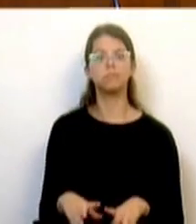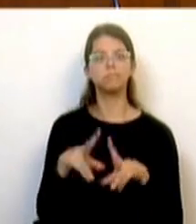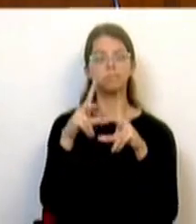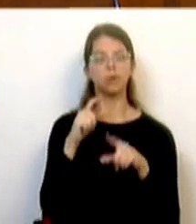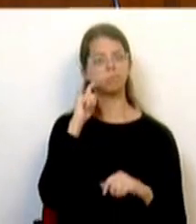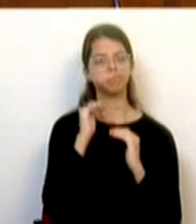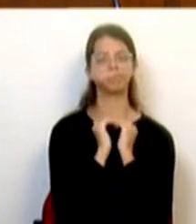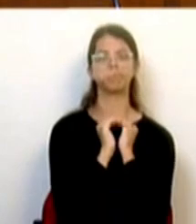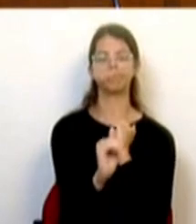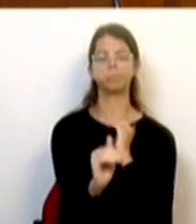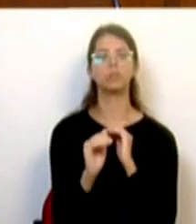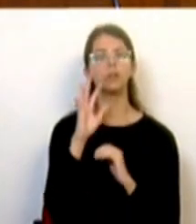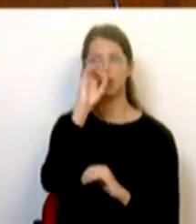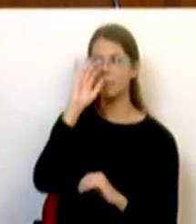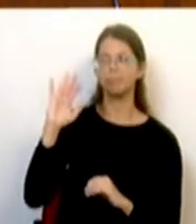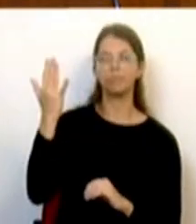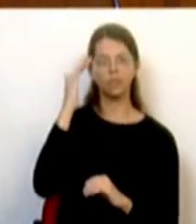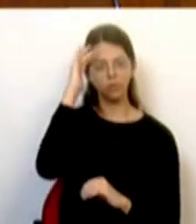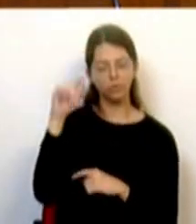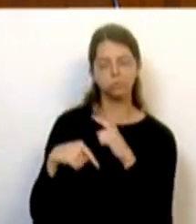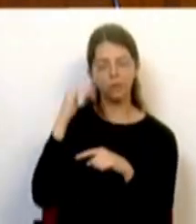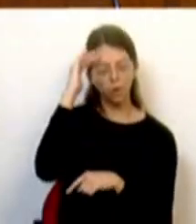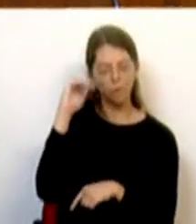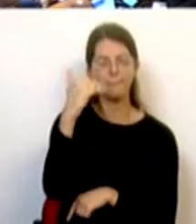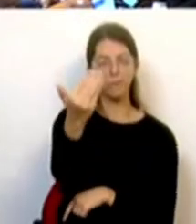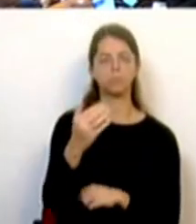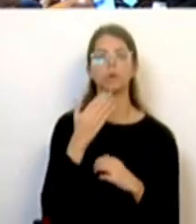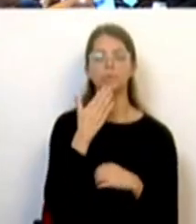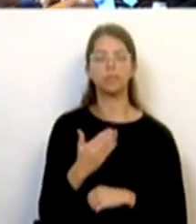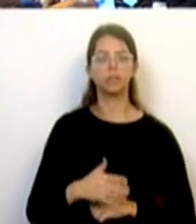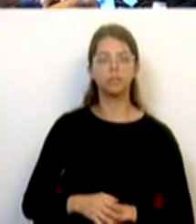e a sustentabilidade ambiental das próximas gerações. Muito obrigada.